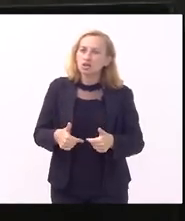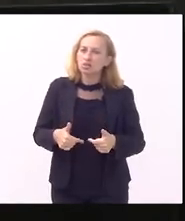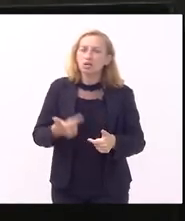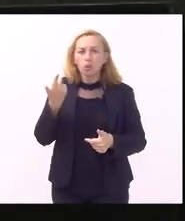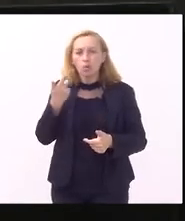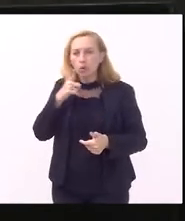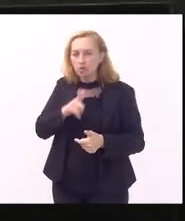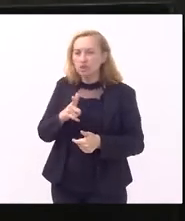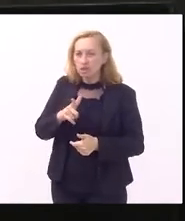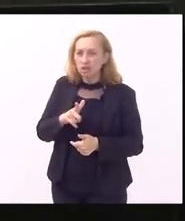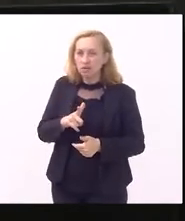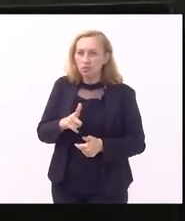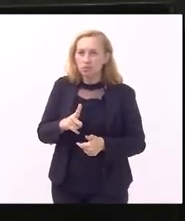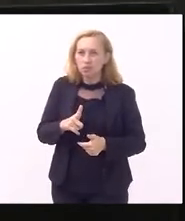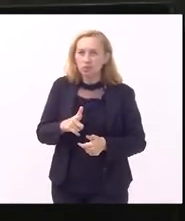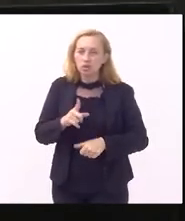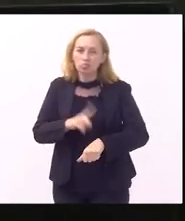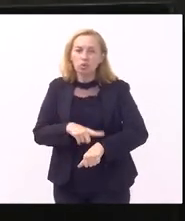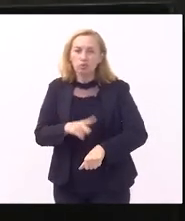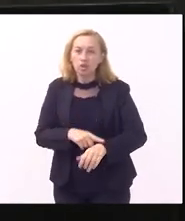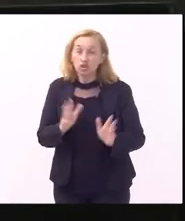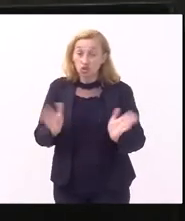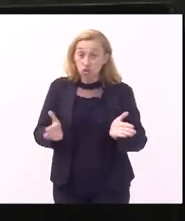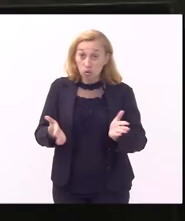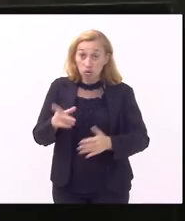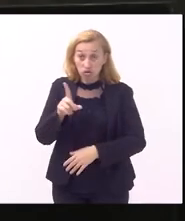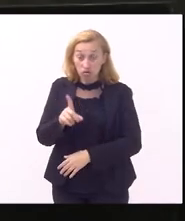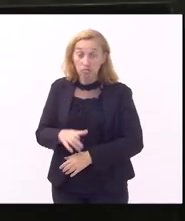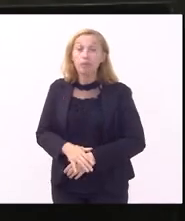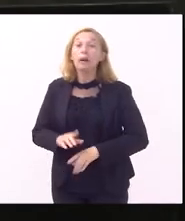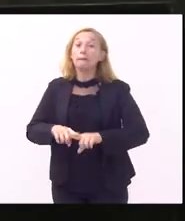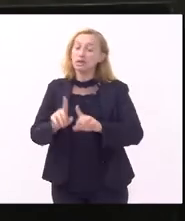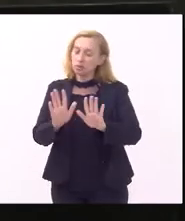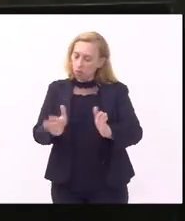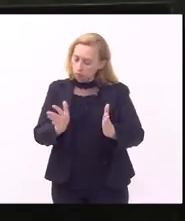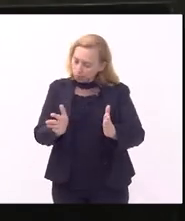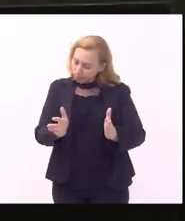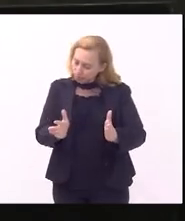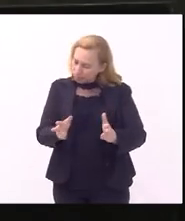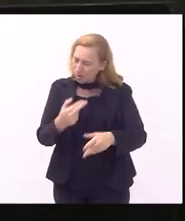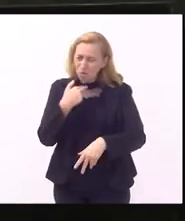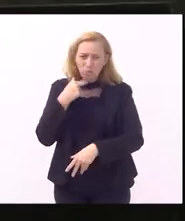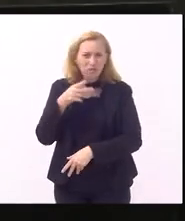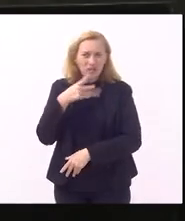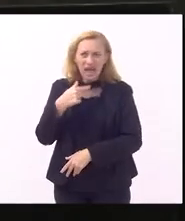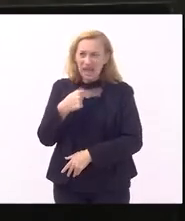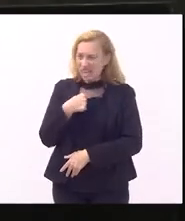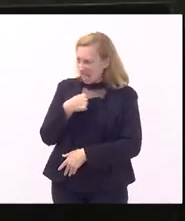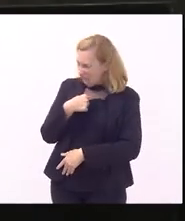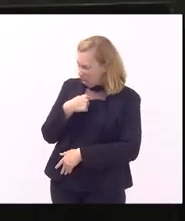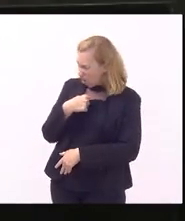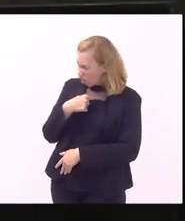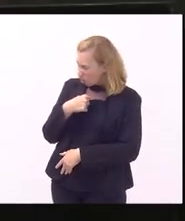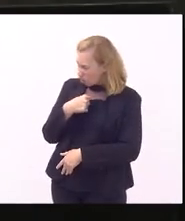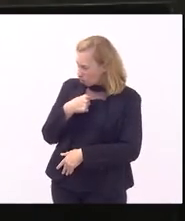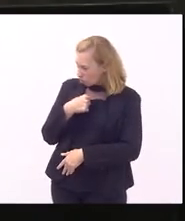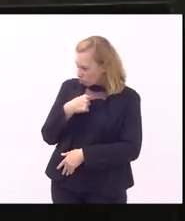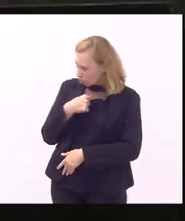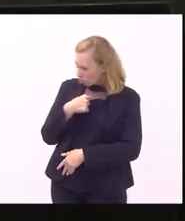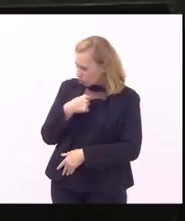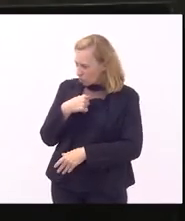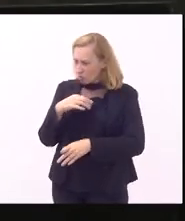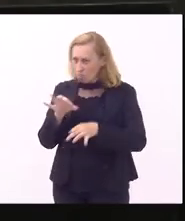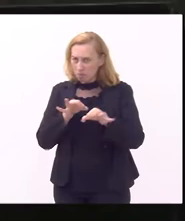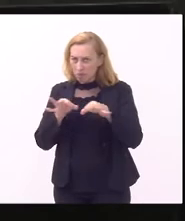conseguimos chegar ao momento que estamos hoje agora não pode se falar que eu participei da minuta não foi eu que